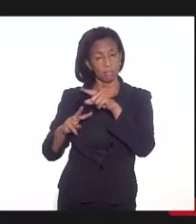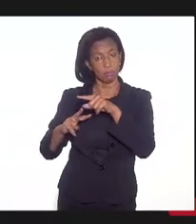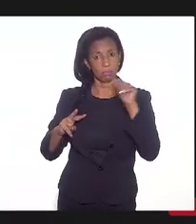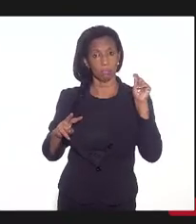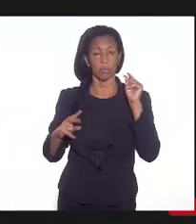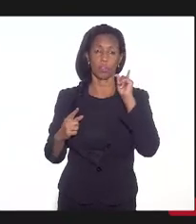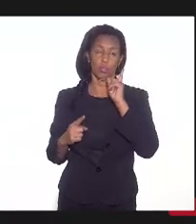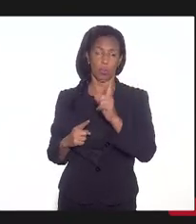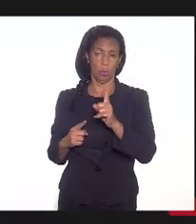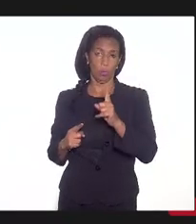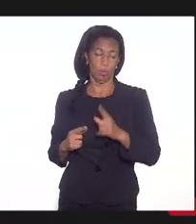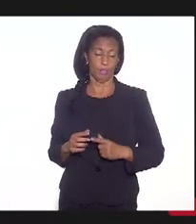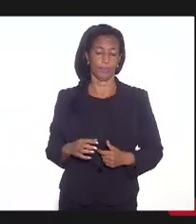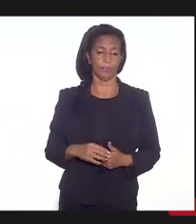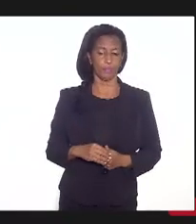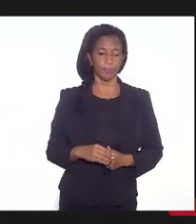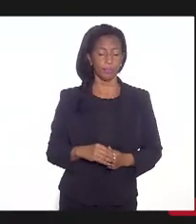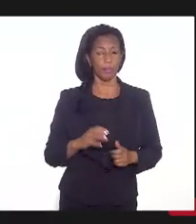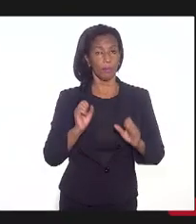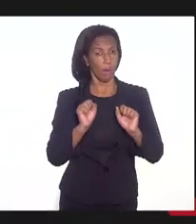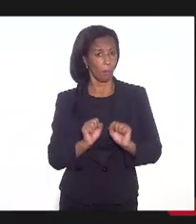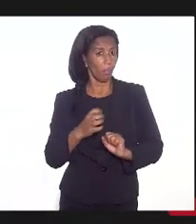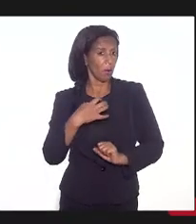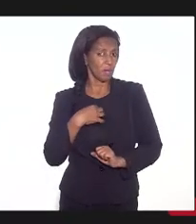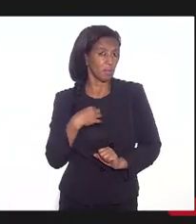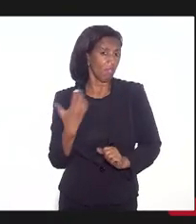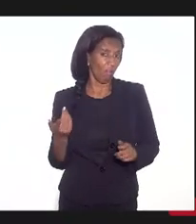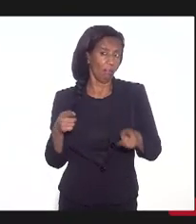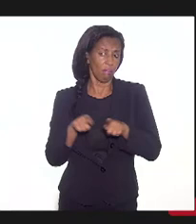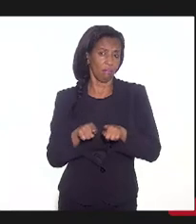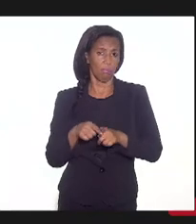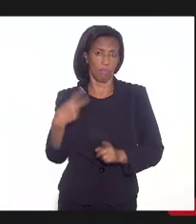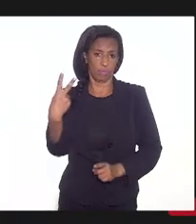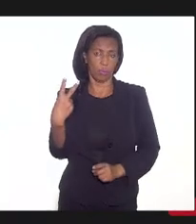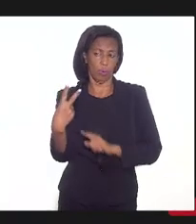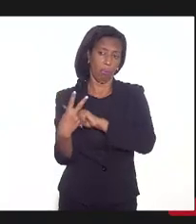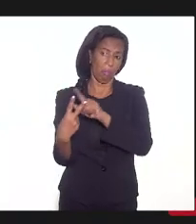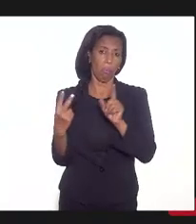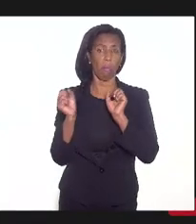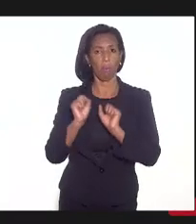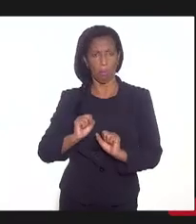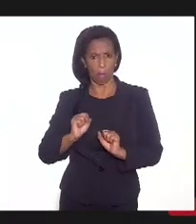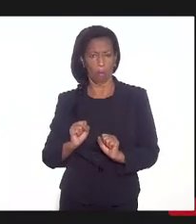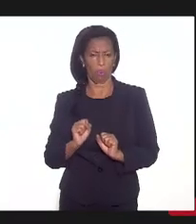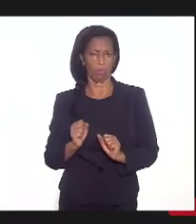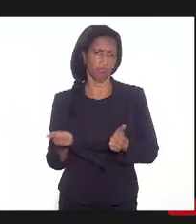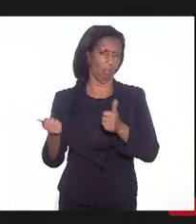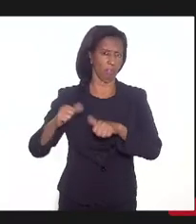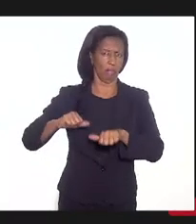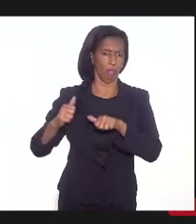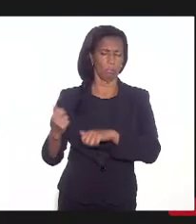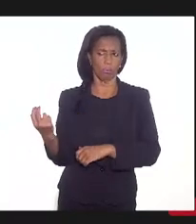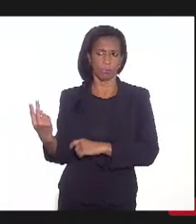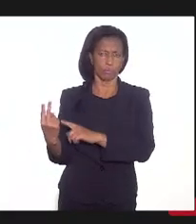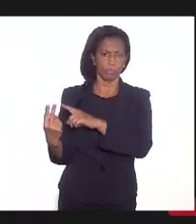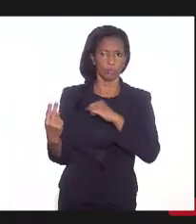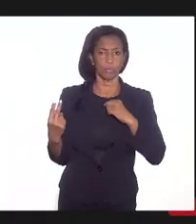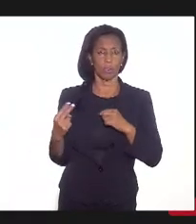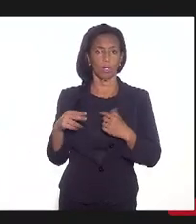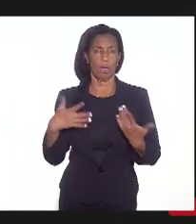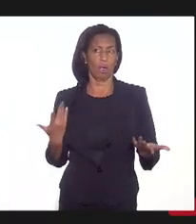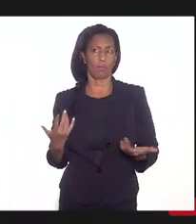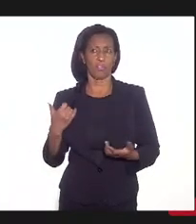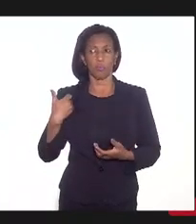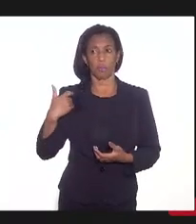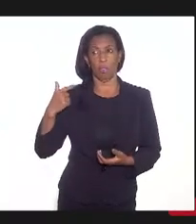terá que ser. Pode ser até as duas e com adequação, ao invés de botar